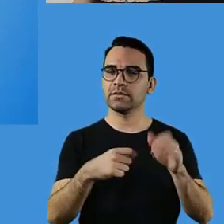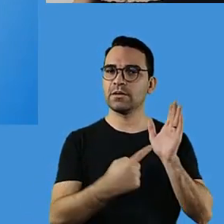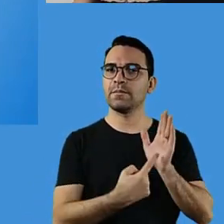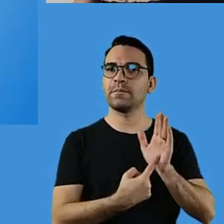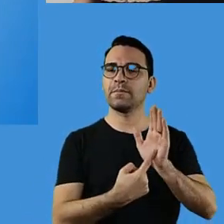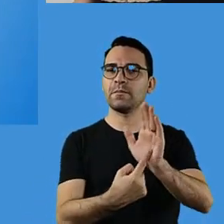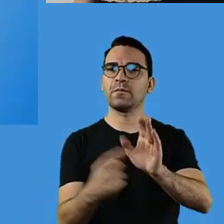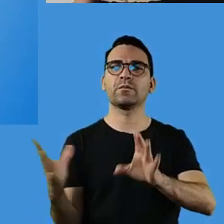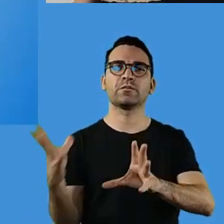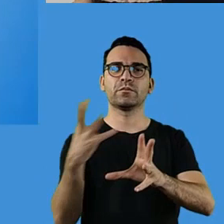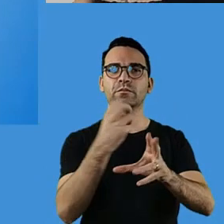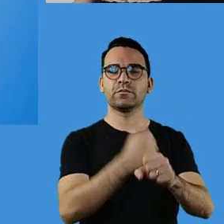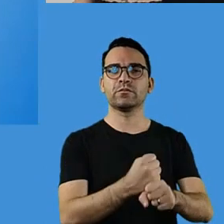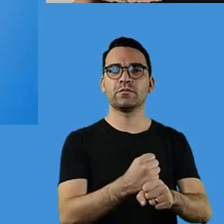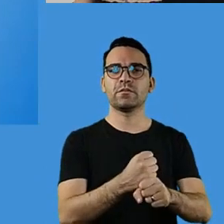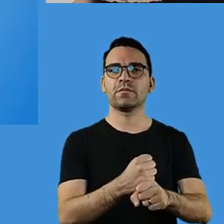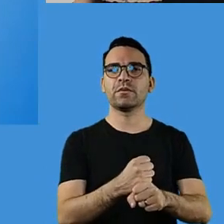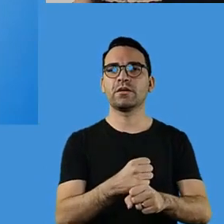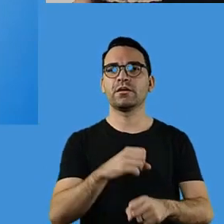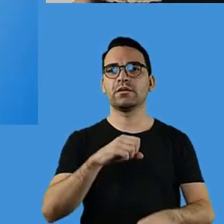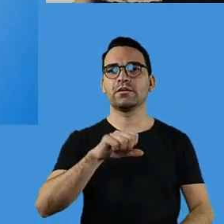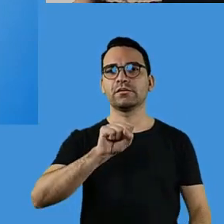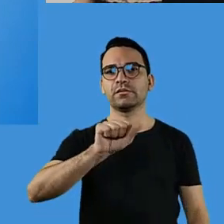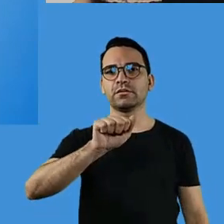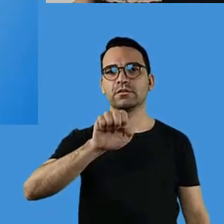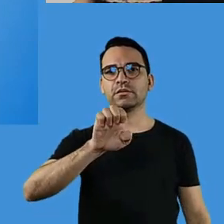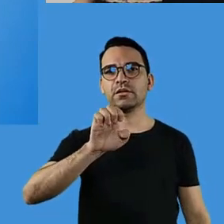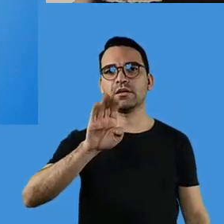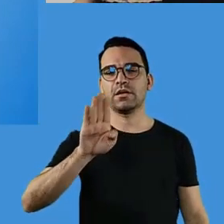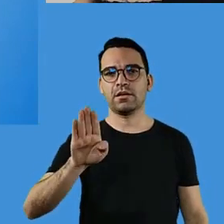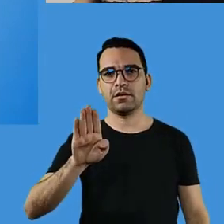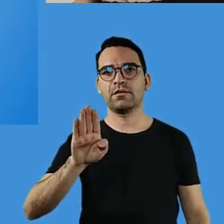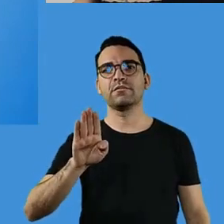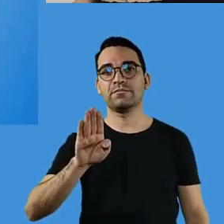Saeb e do IDEB. Esses critérios ainda não estão